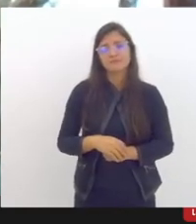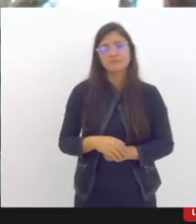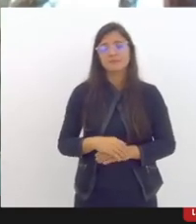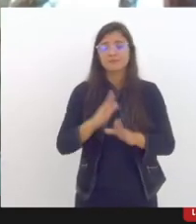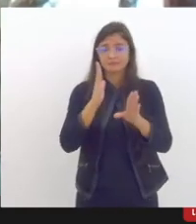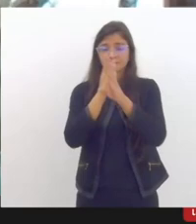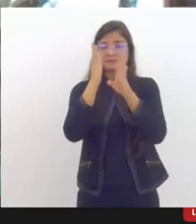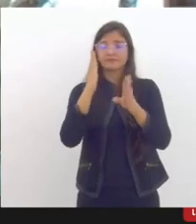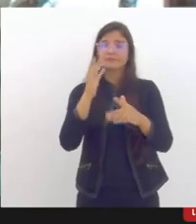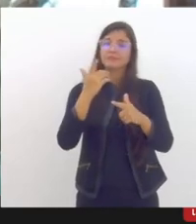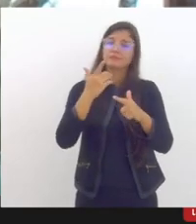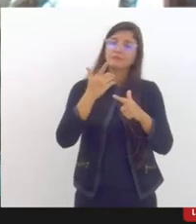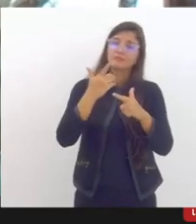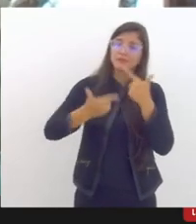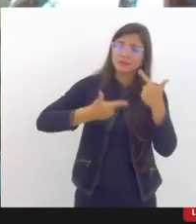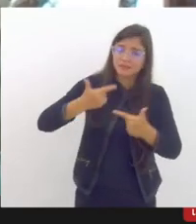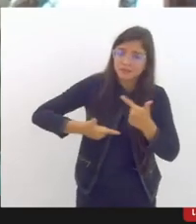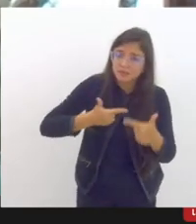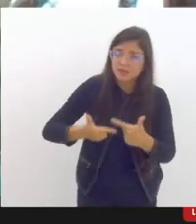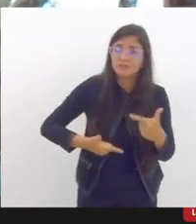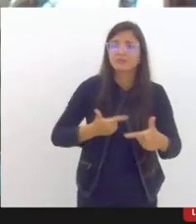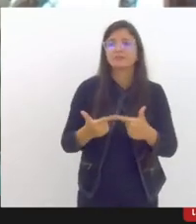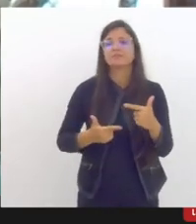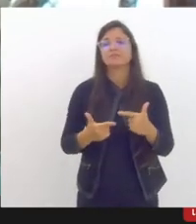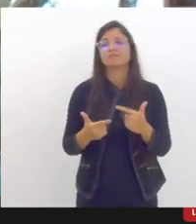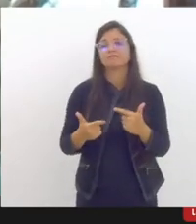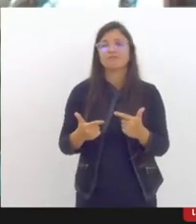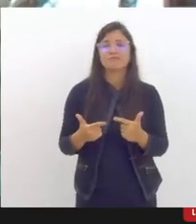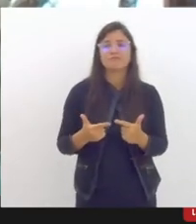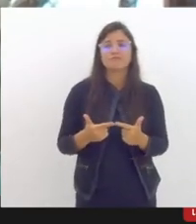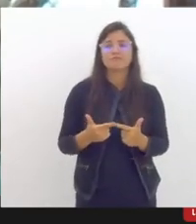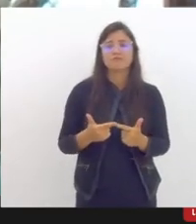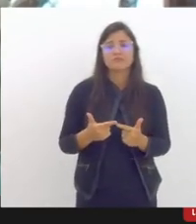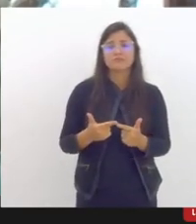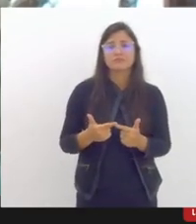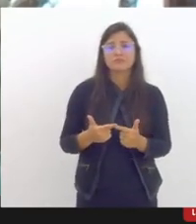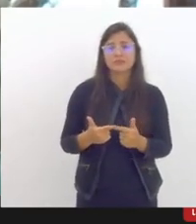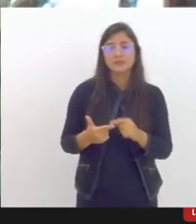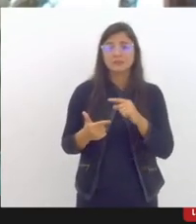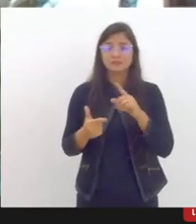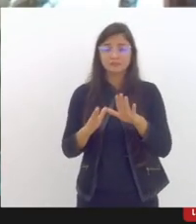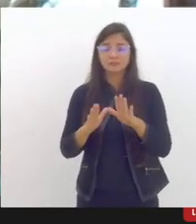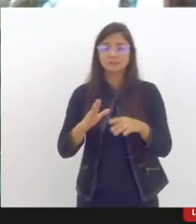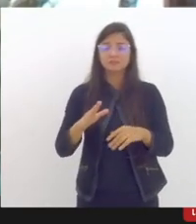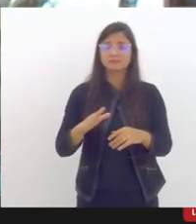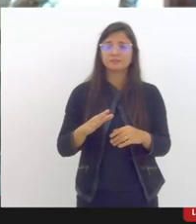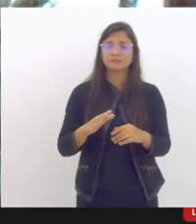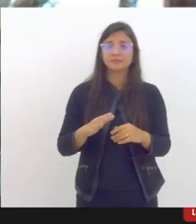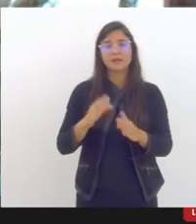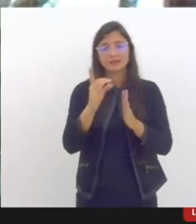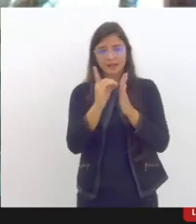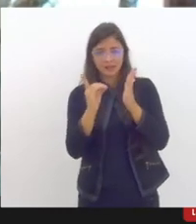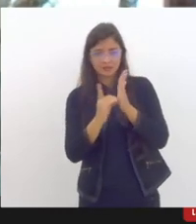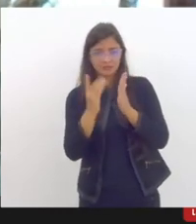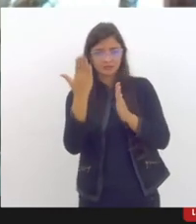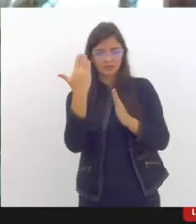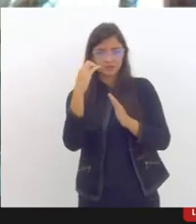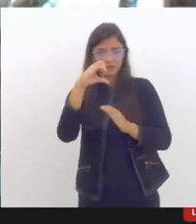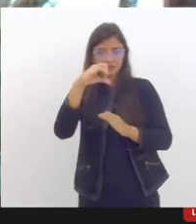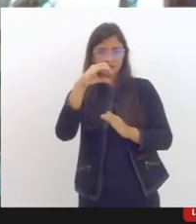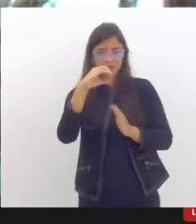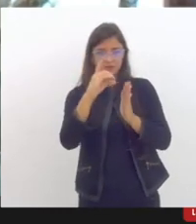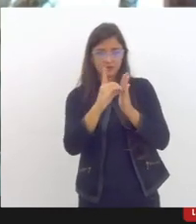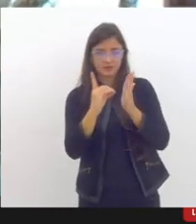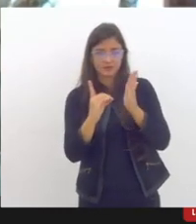trabalho ele foi sendo aprofundado que foi mais visibilizado particularmente a partir da década de 90 quando